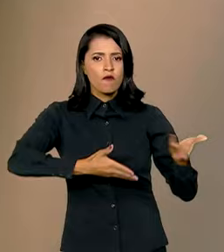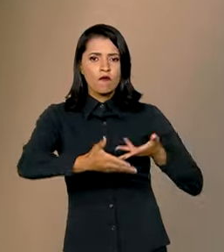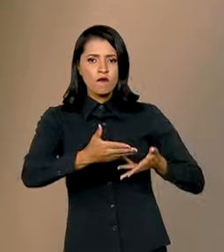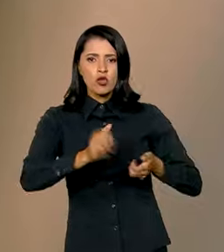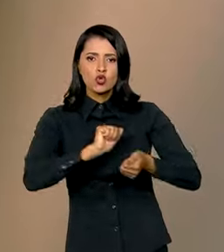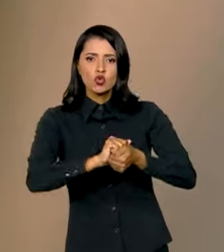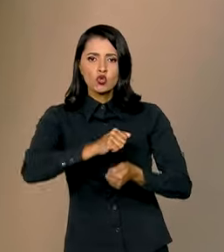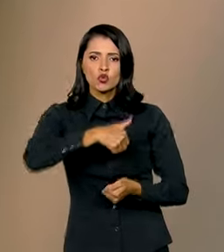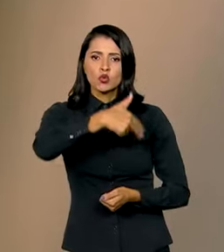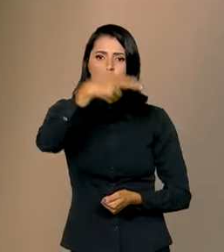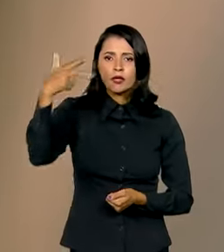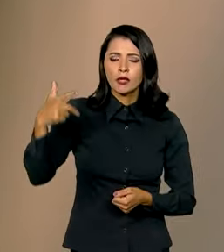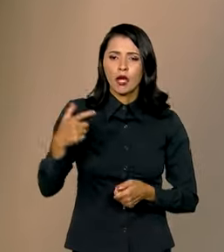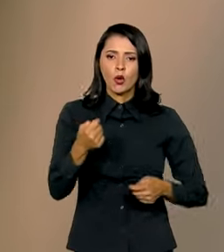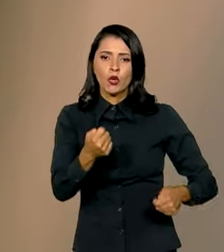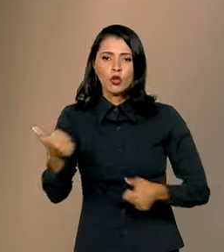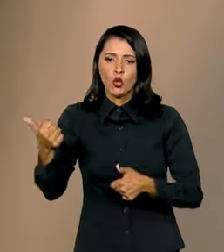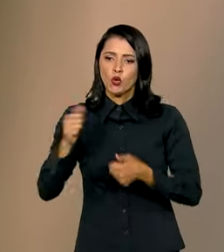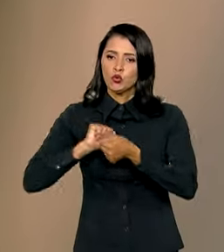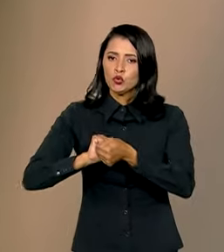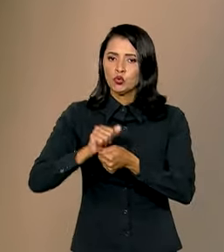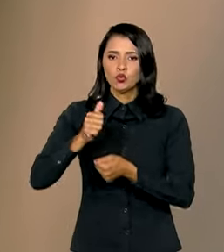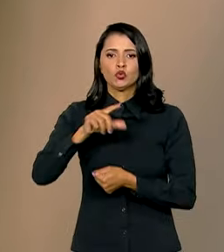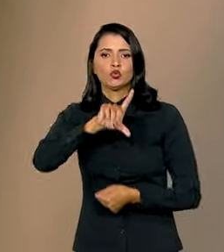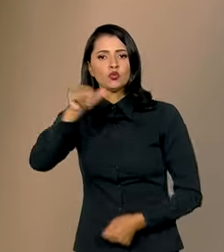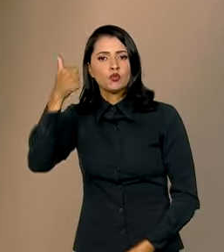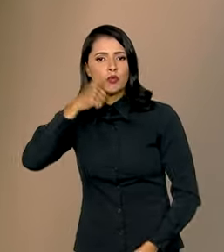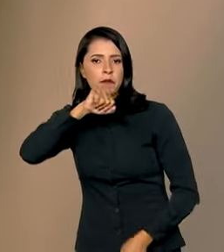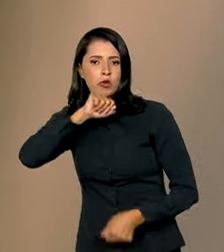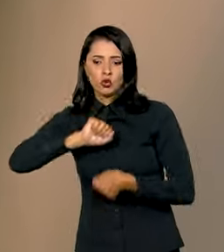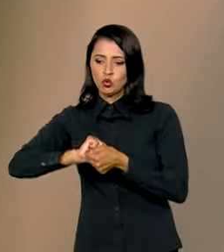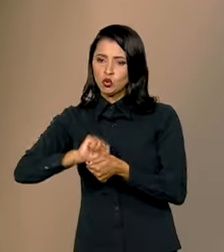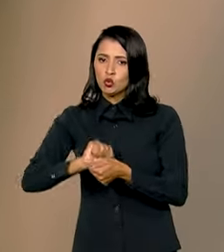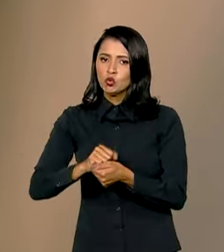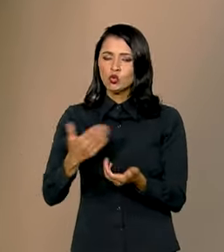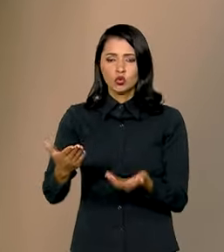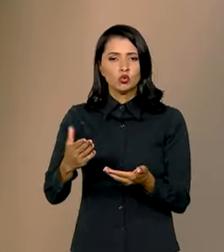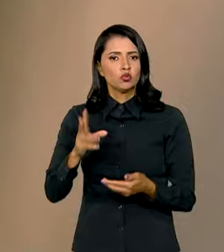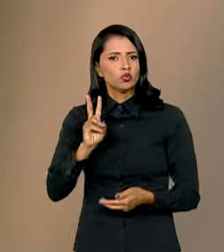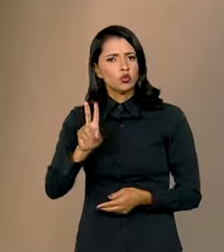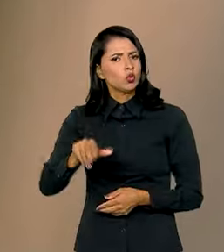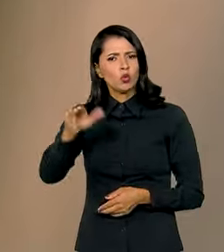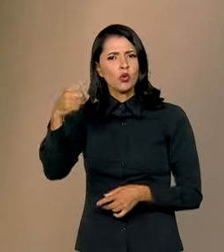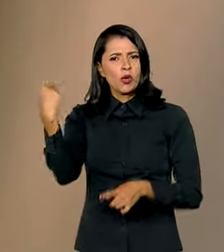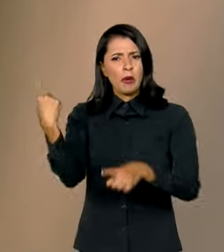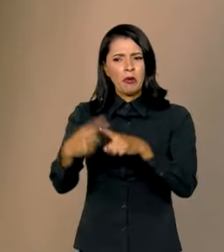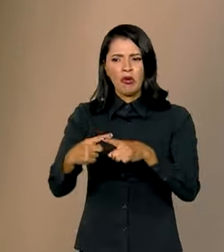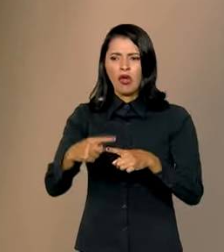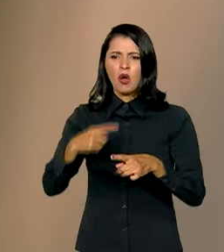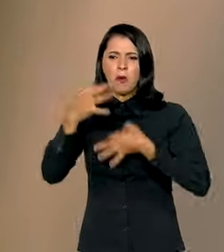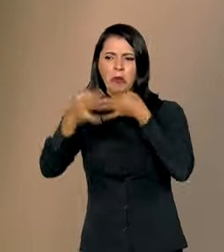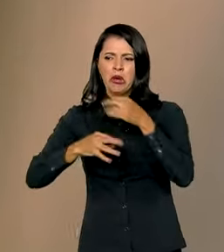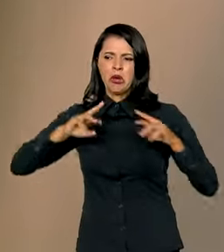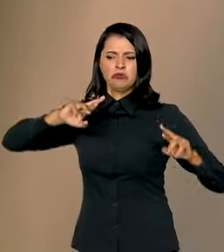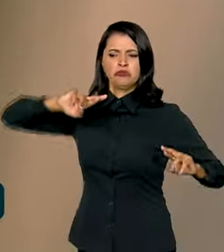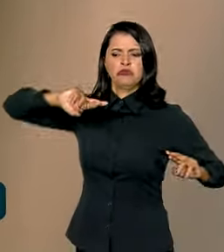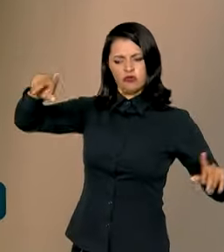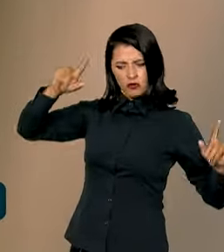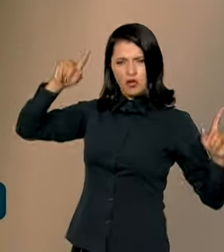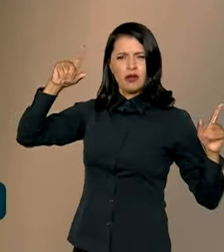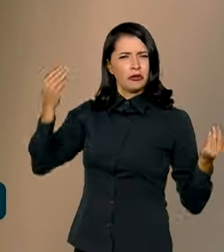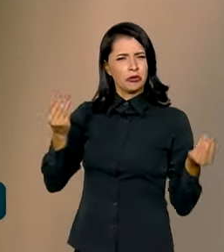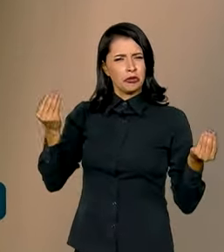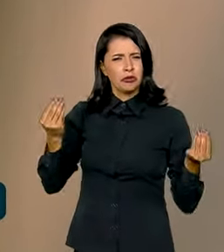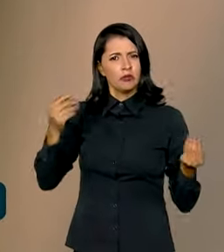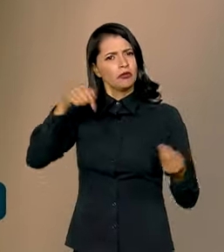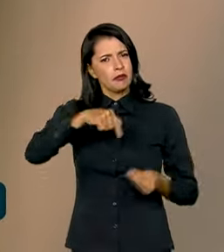Natal, o Ano Novo, o Dia das Mães, juntos e juntas, por divergências. Imaginem